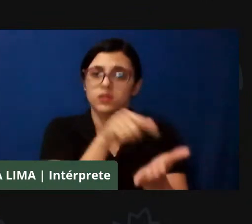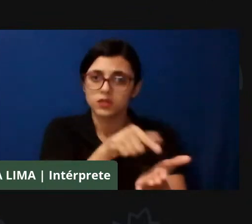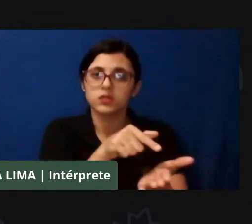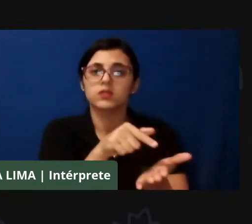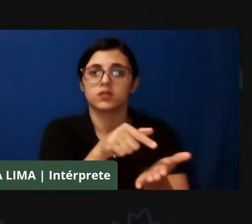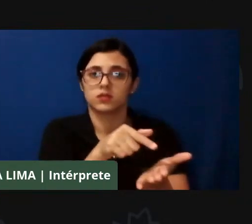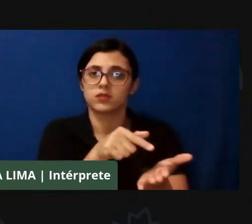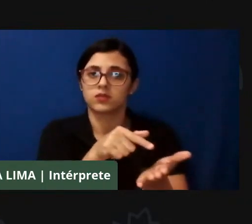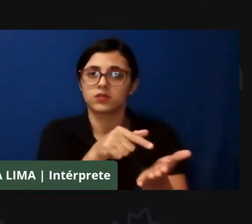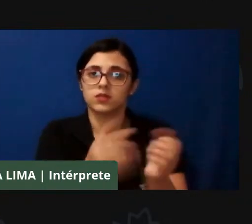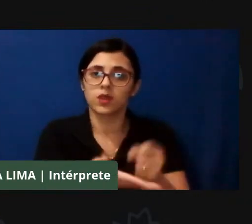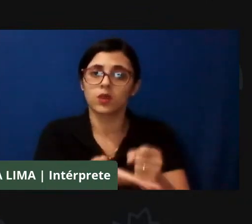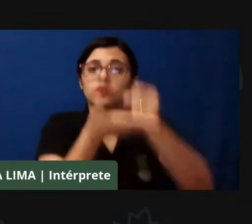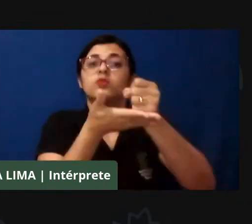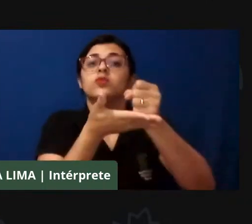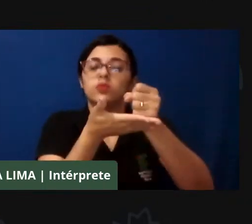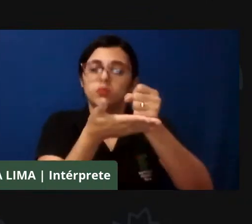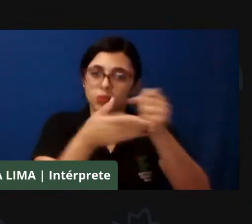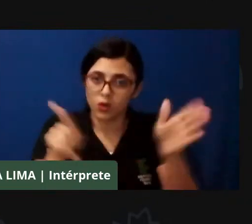formadoras desse país.